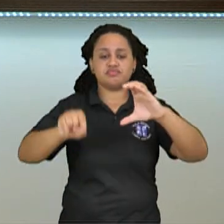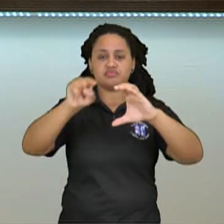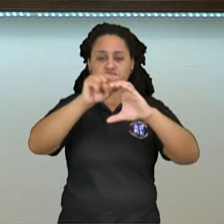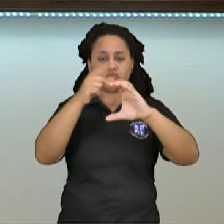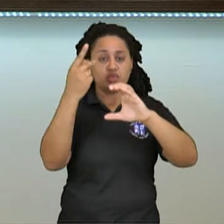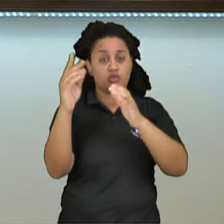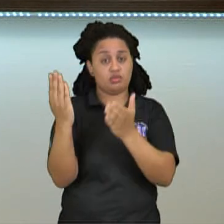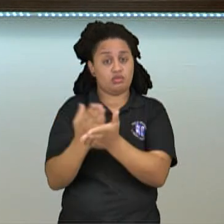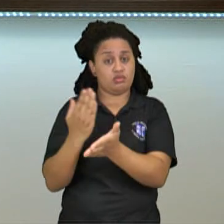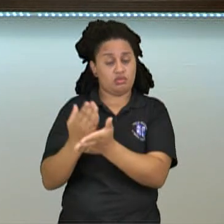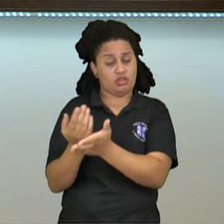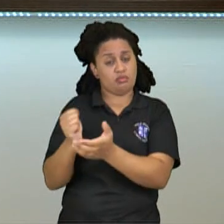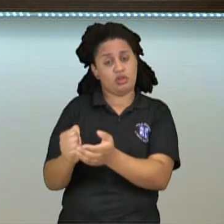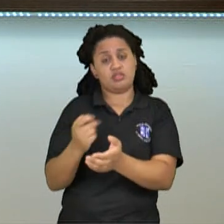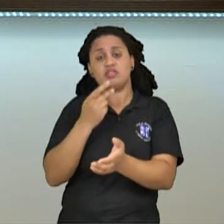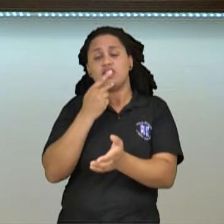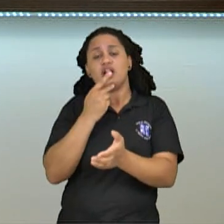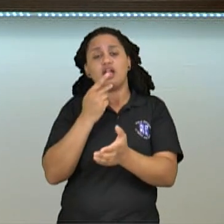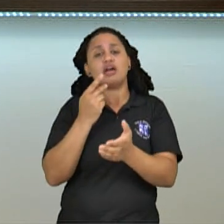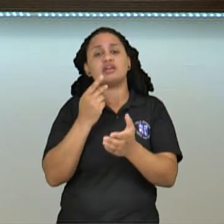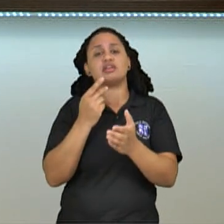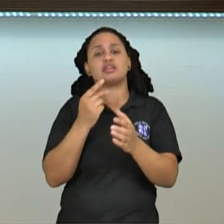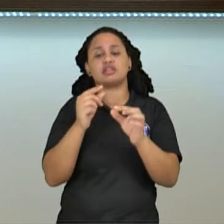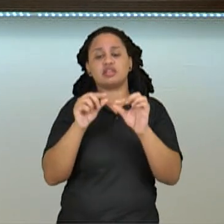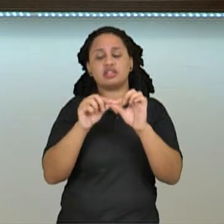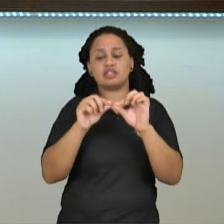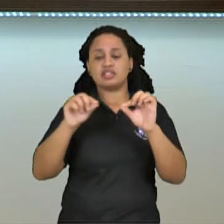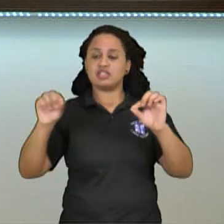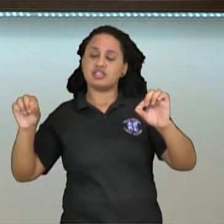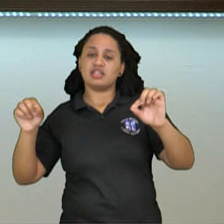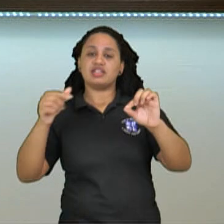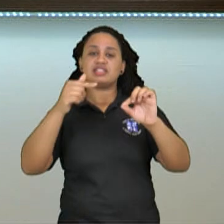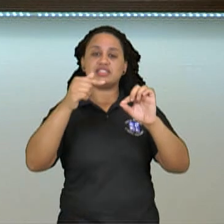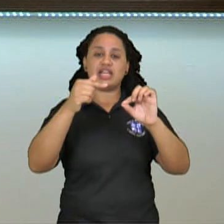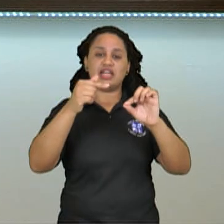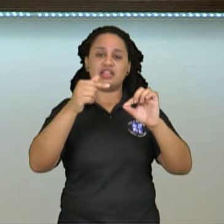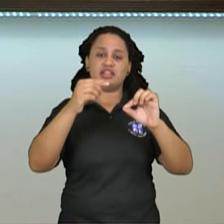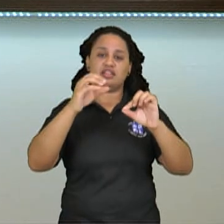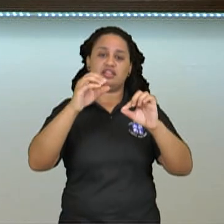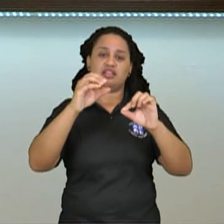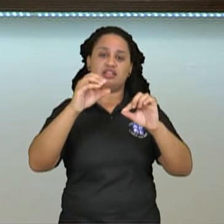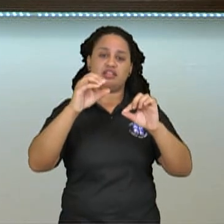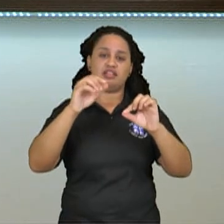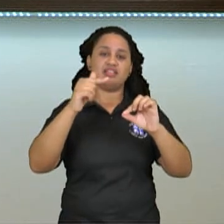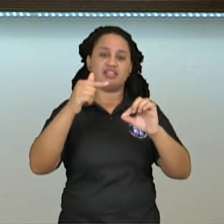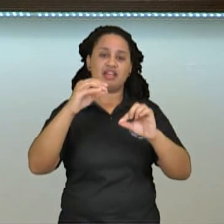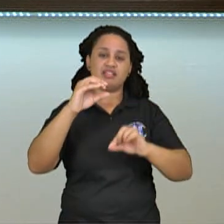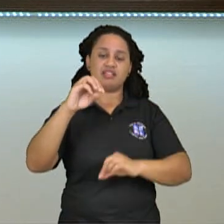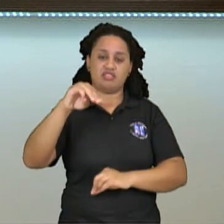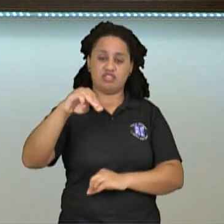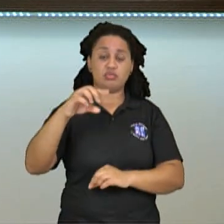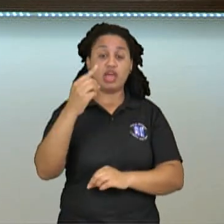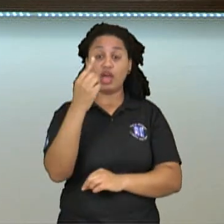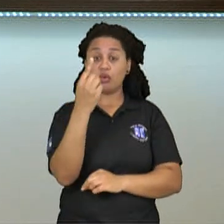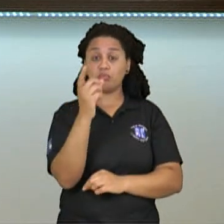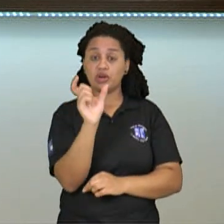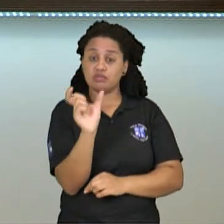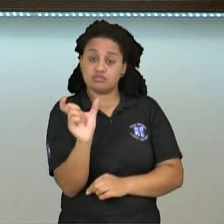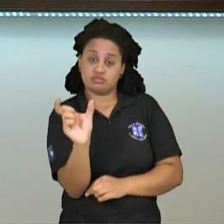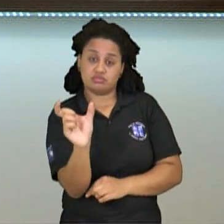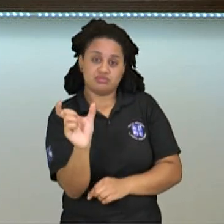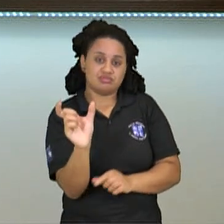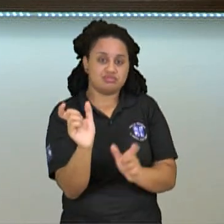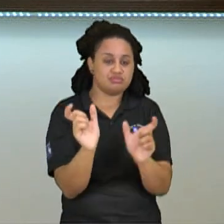caderno, você pode dizer, por exemplo, que os 7 centímetros é a minha unidade. Então, o que importa é que é um raio